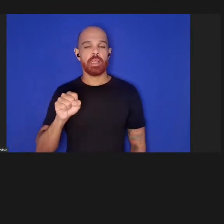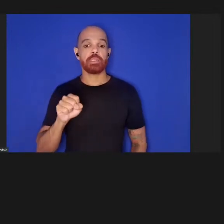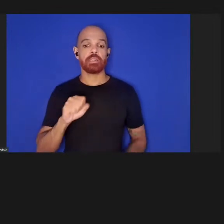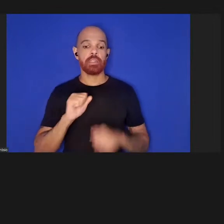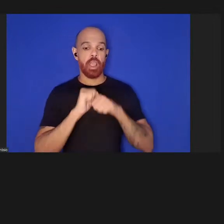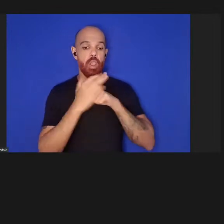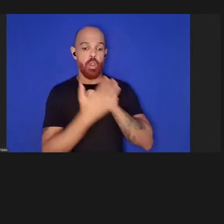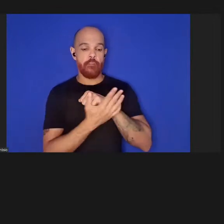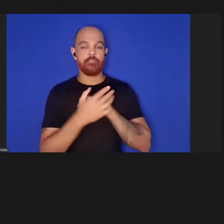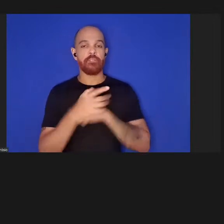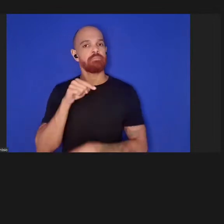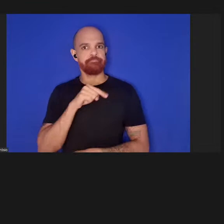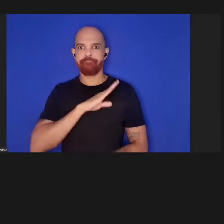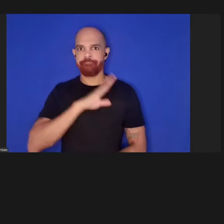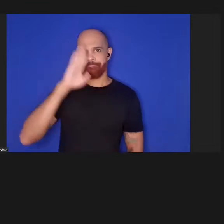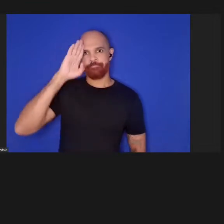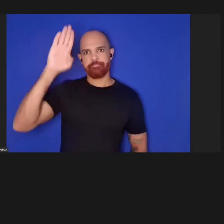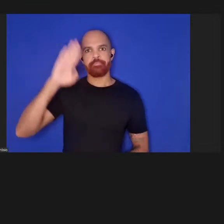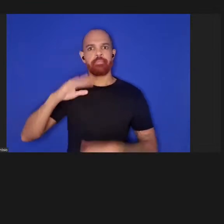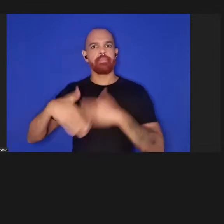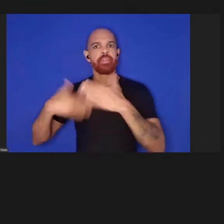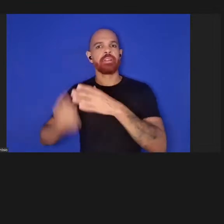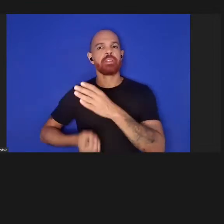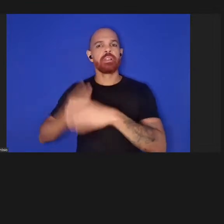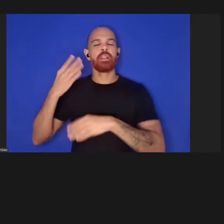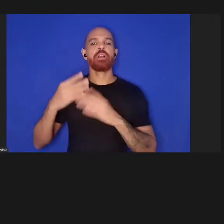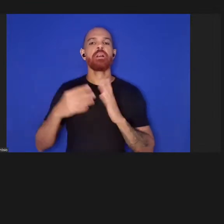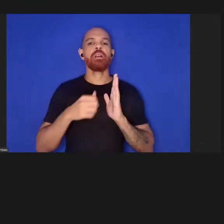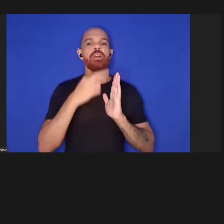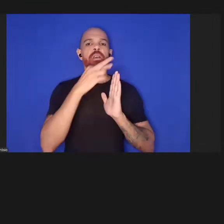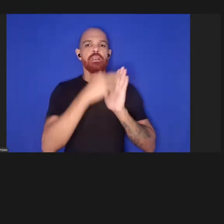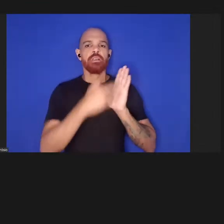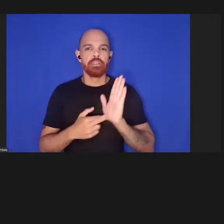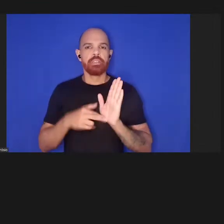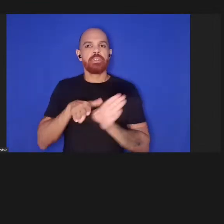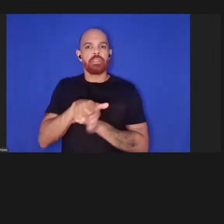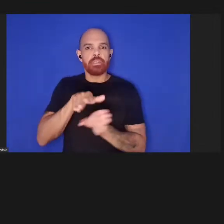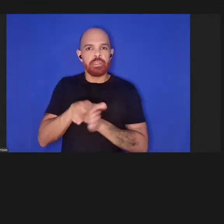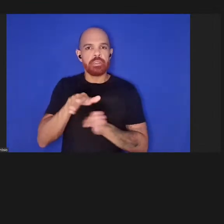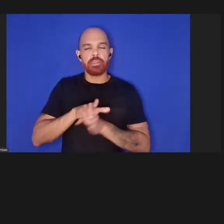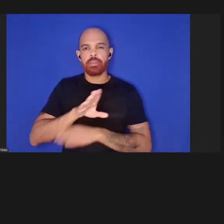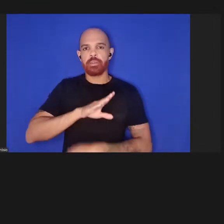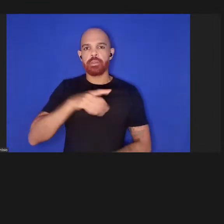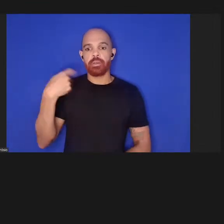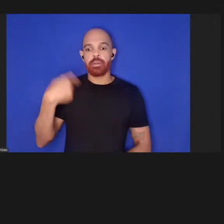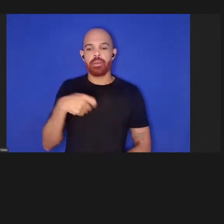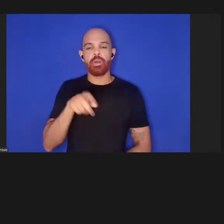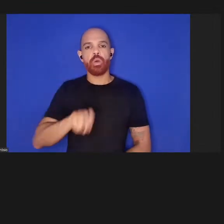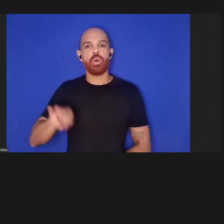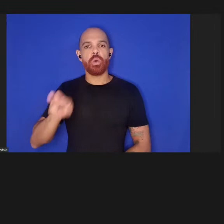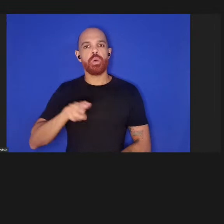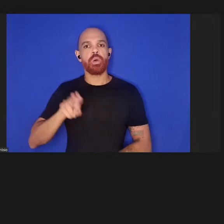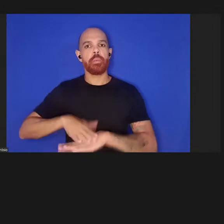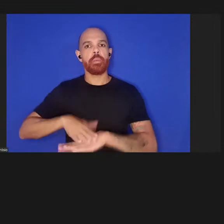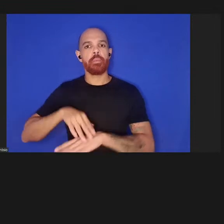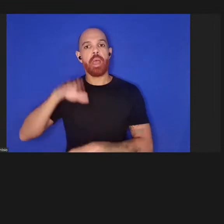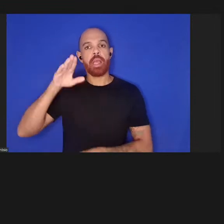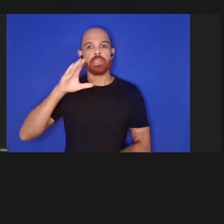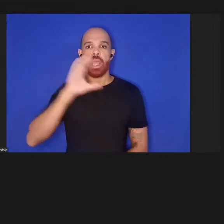essencial para desenvolver diretrizes essenciais a serem utilizadas pelas autoridades o mais rapidamente possível,